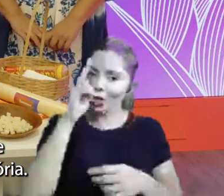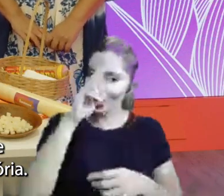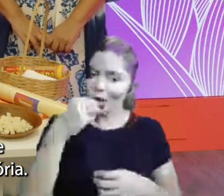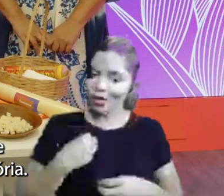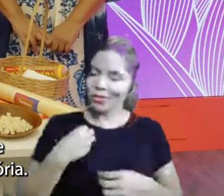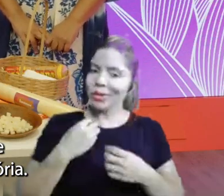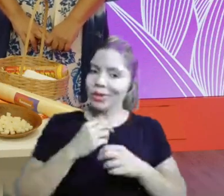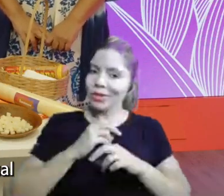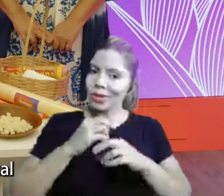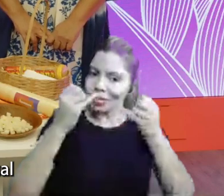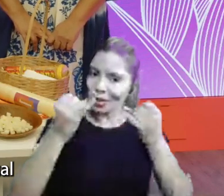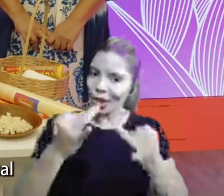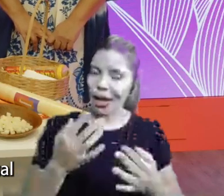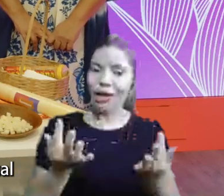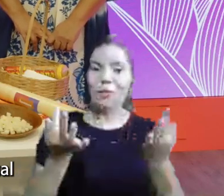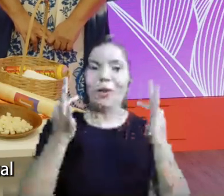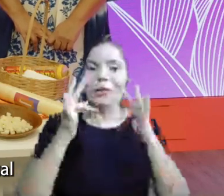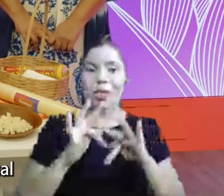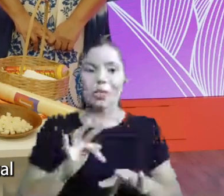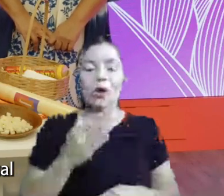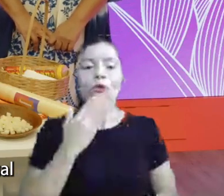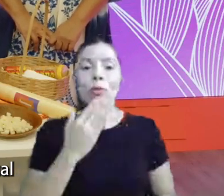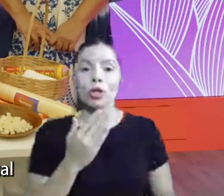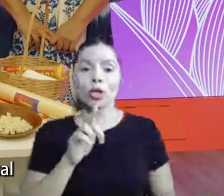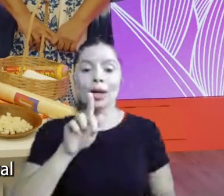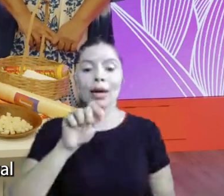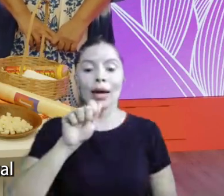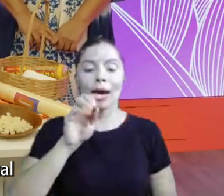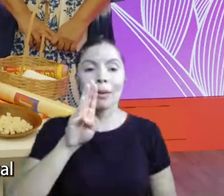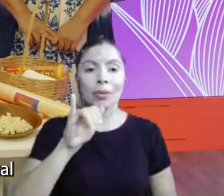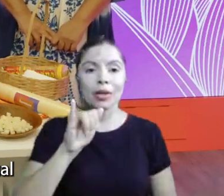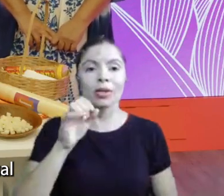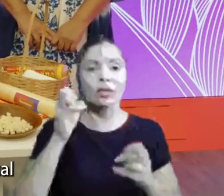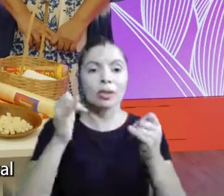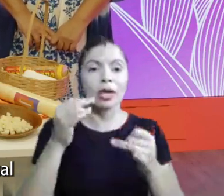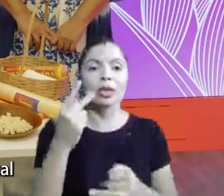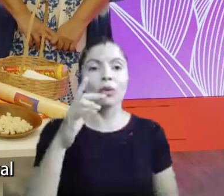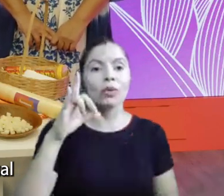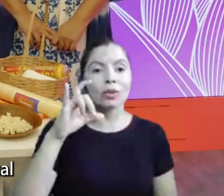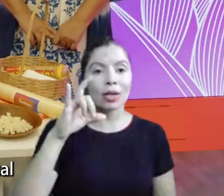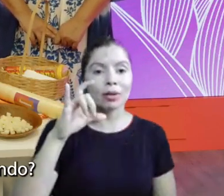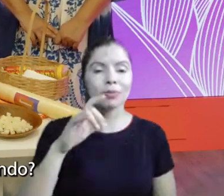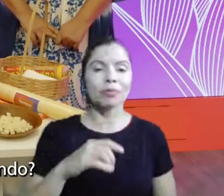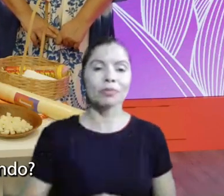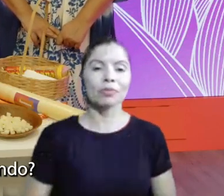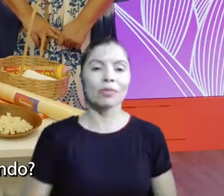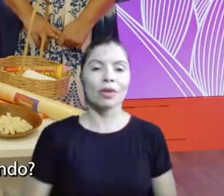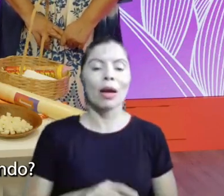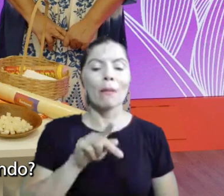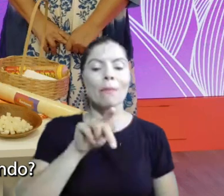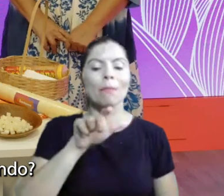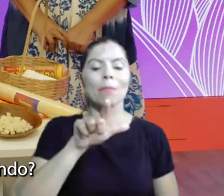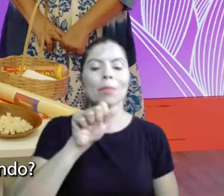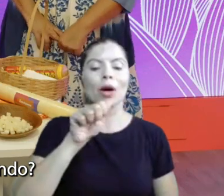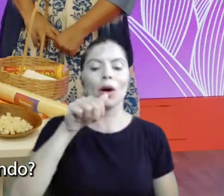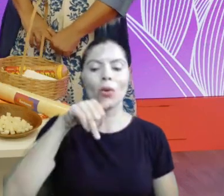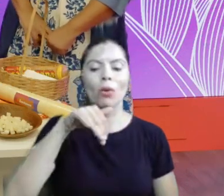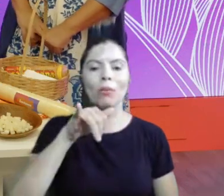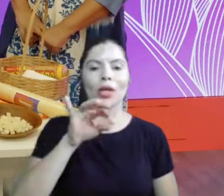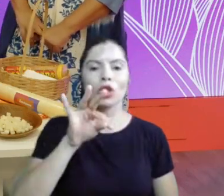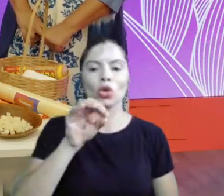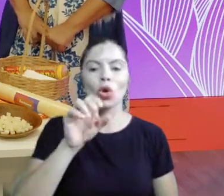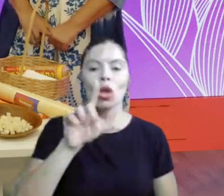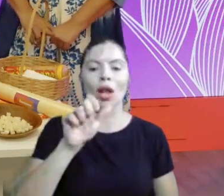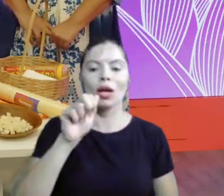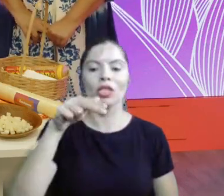E pra gente finalizar eu vou só pedir pra Gabi passar qual é o seu Instagram pra quem está assistindo Palmitolândia